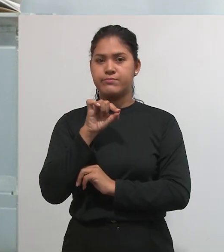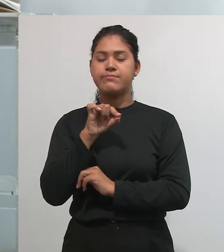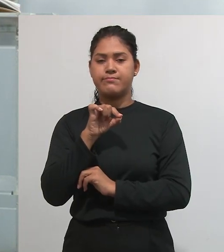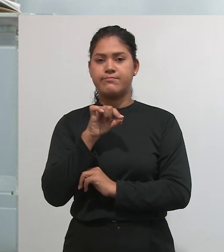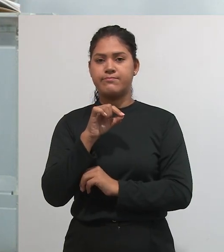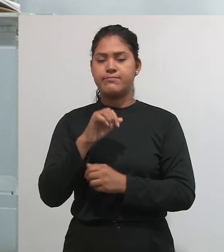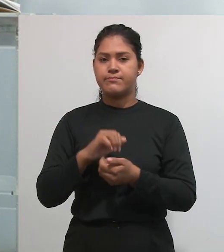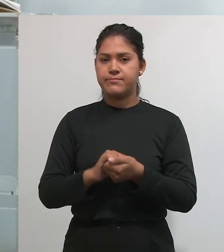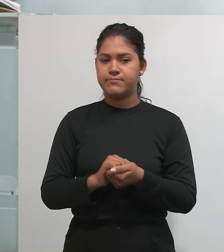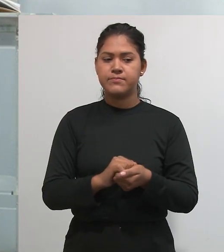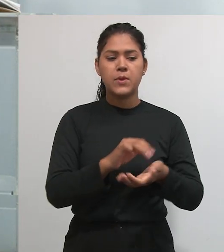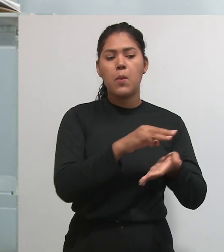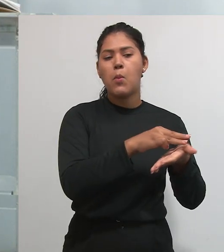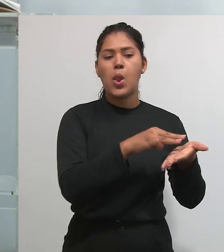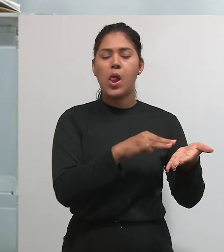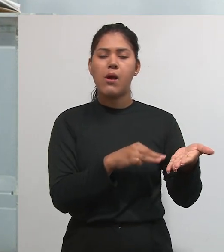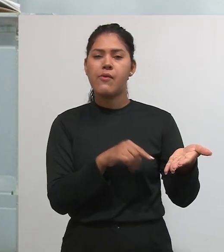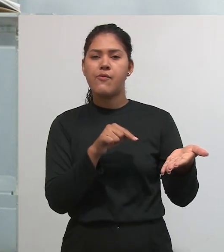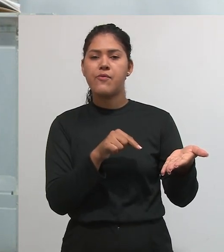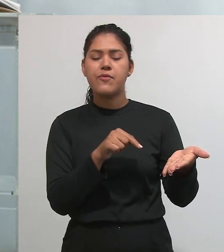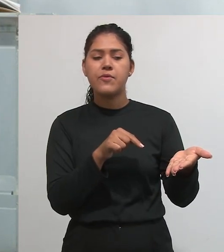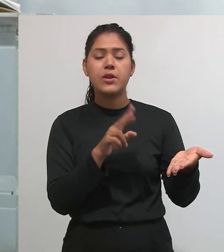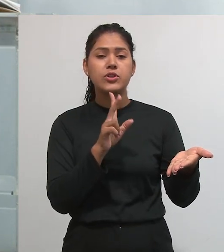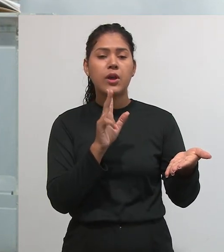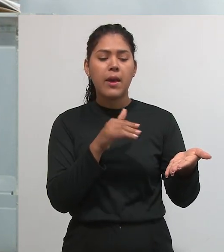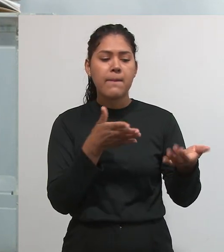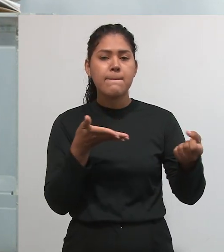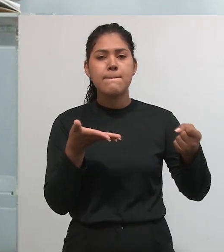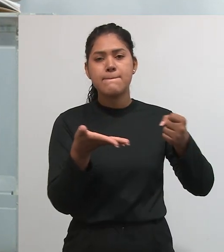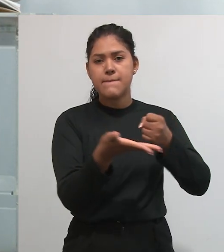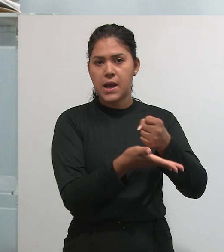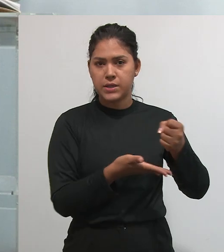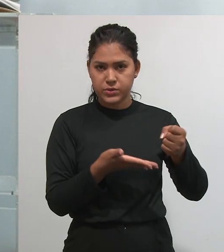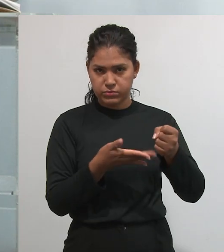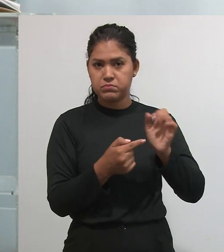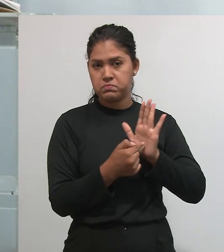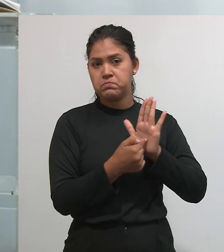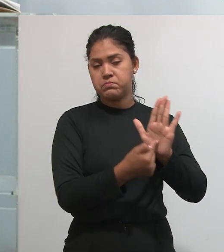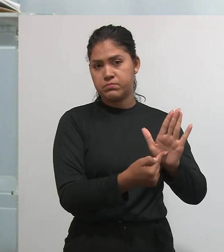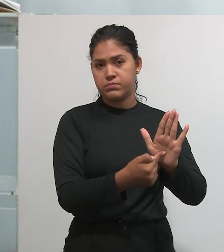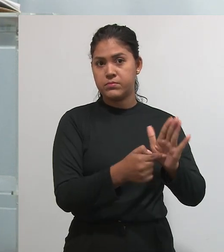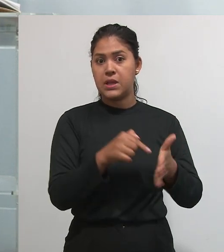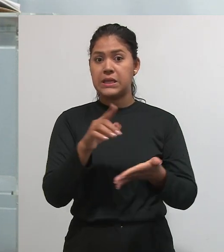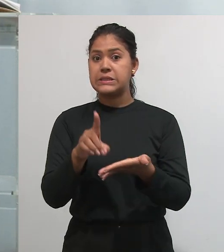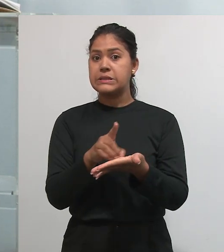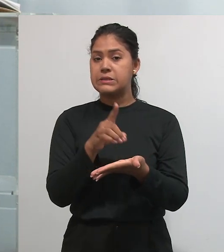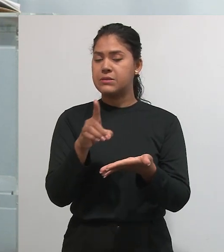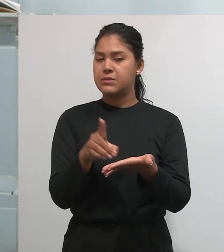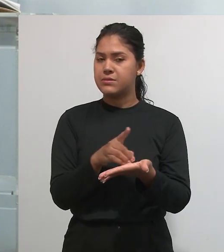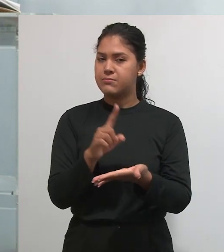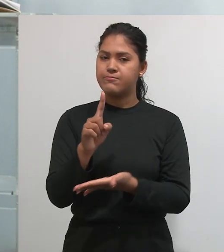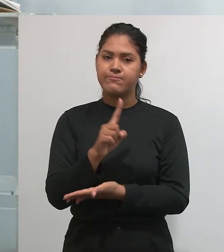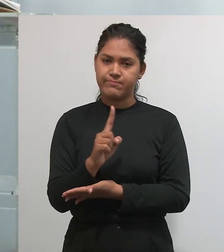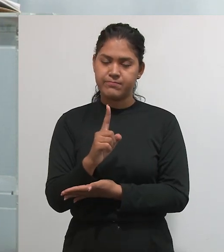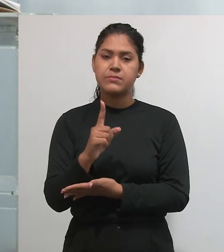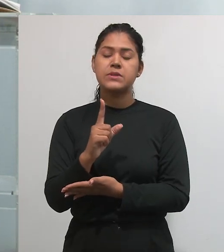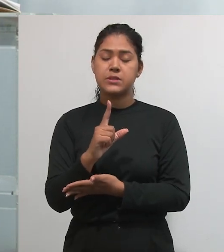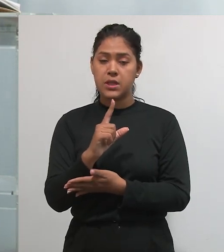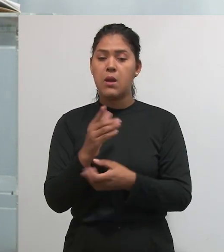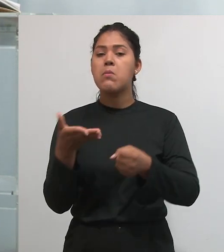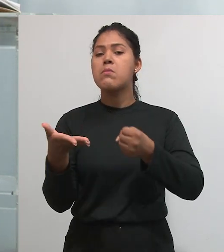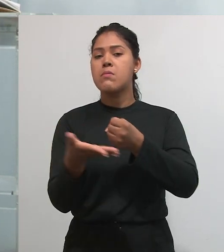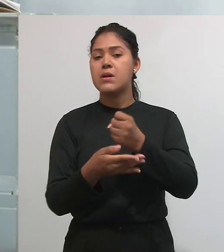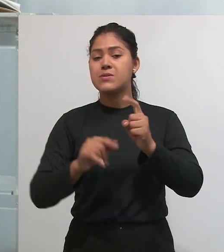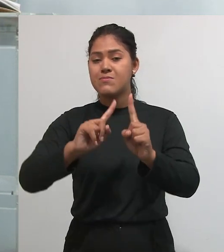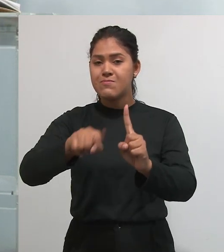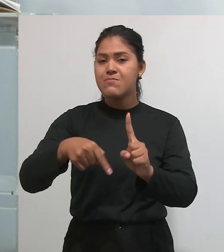A monografia, vamos dizer assim, ela fez uma revisão bibliográfica e as aplicações. Na dissertação, não. Tem que ter um avanço. Ela